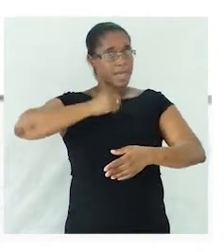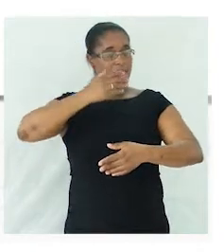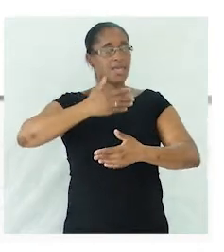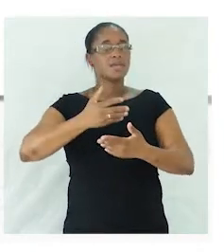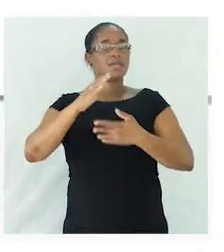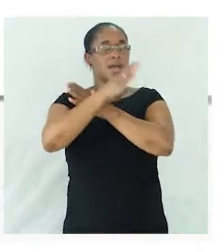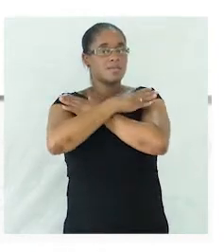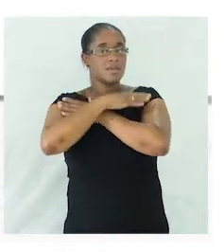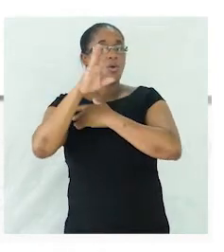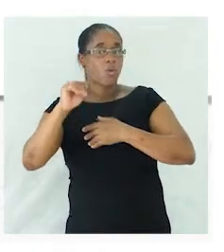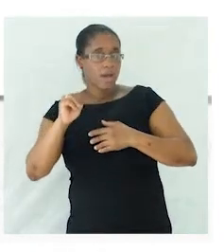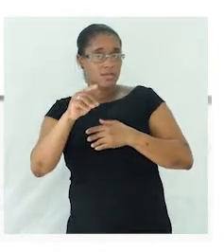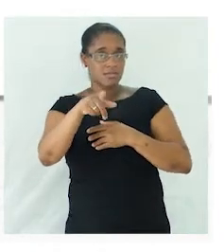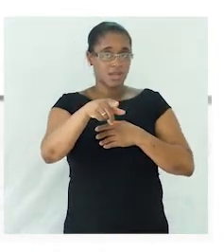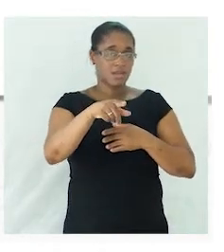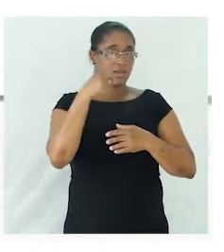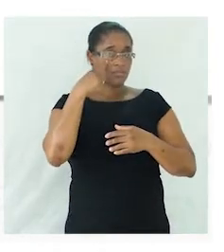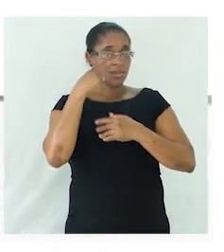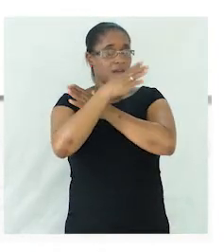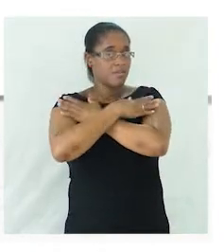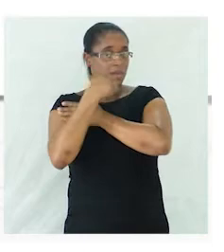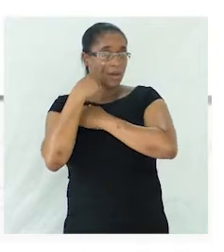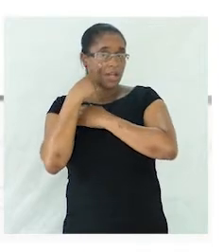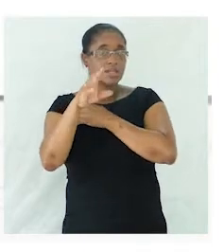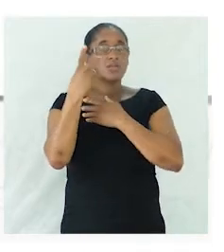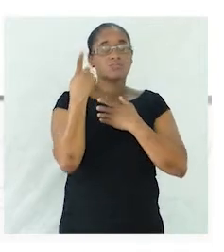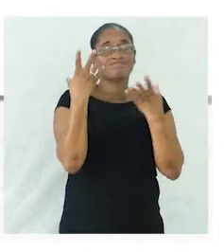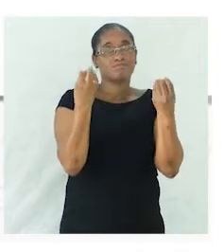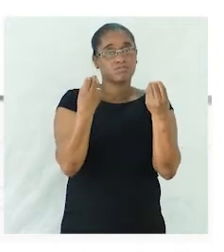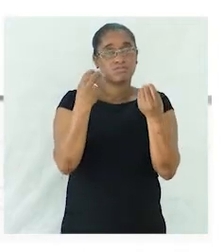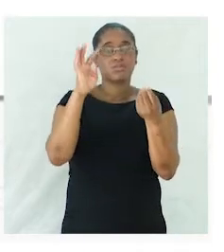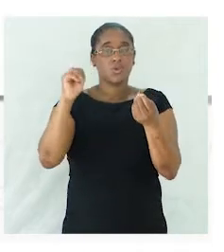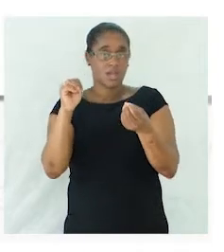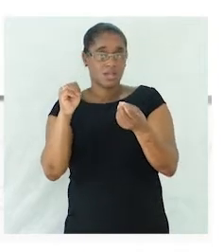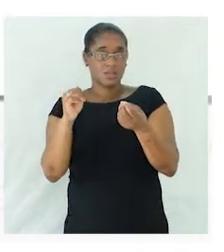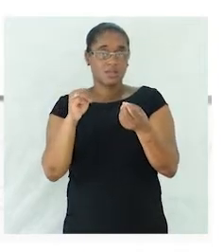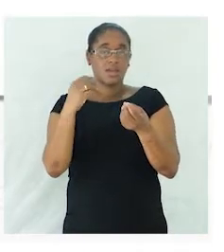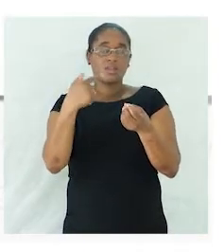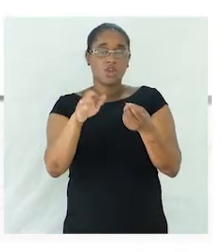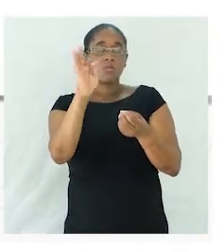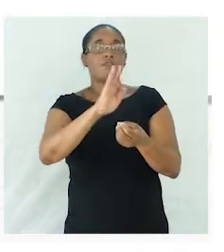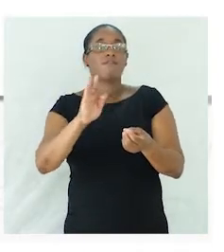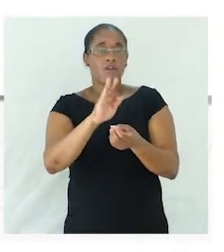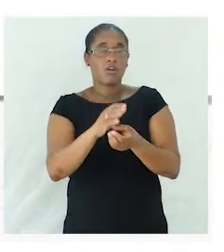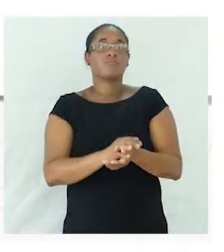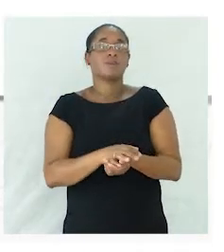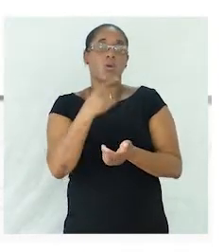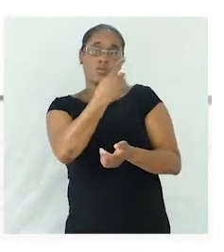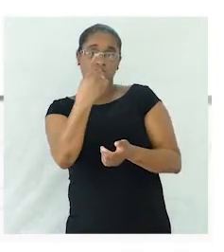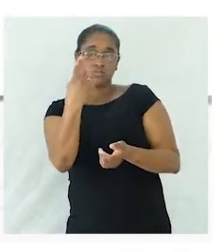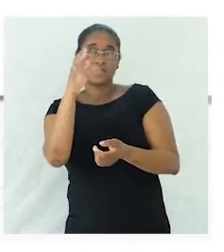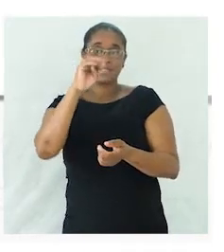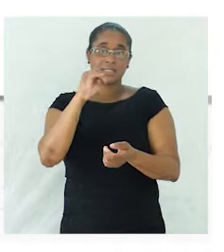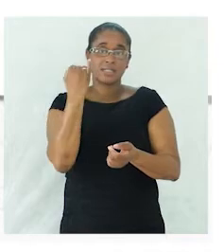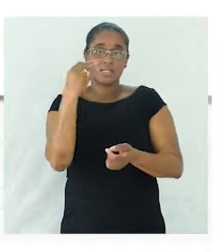amigas aqui aparece no plural. Então, a palavra amiga, o substantivo amiga, tem uma forma no singular e outra no plural.